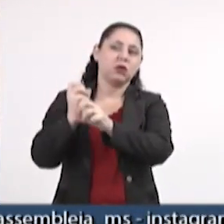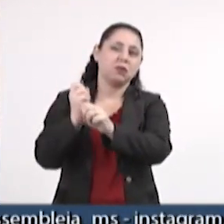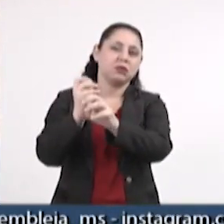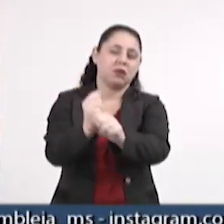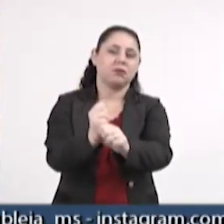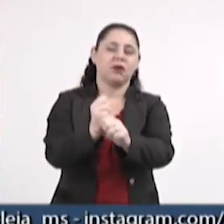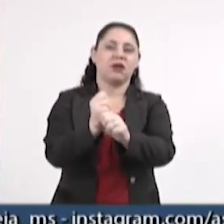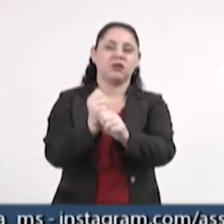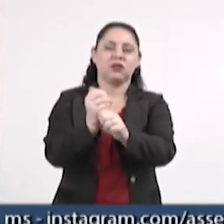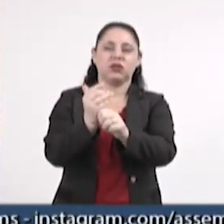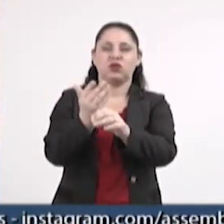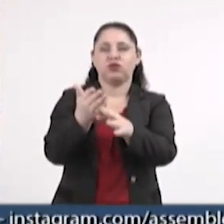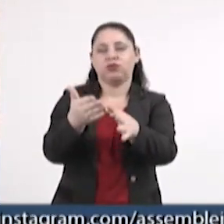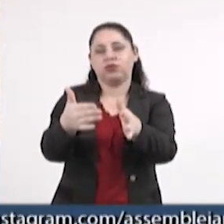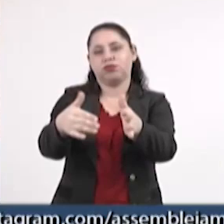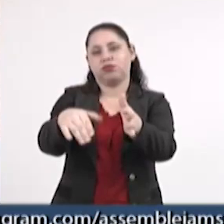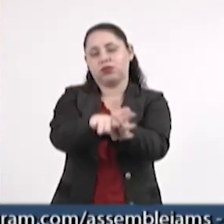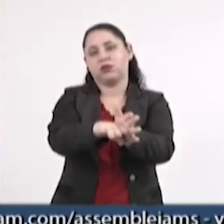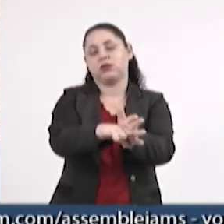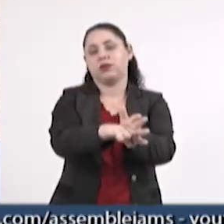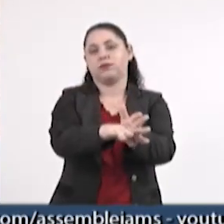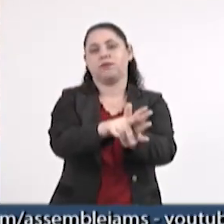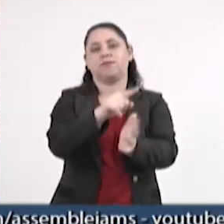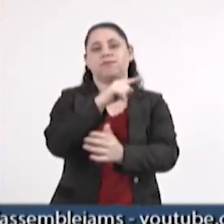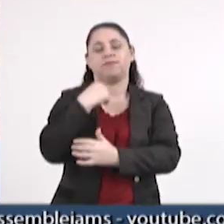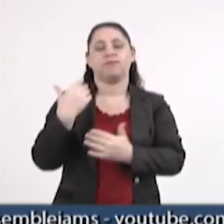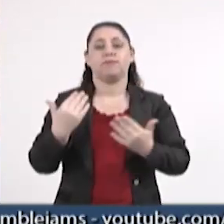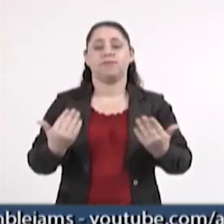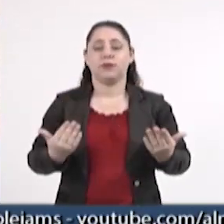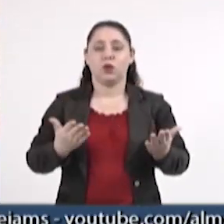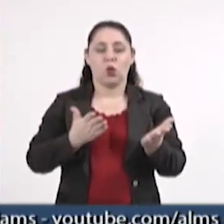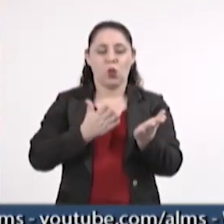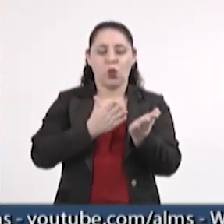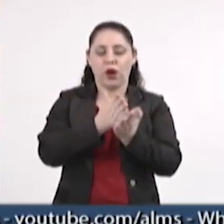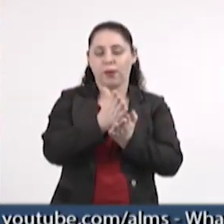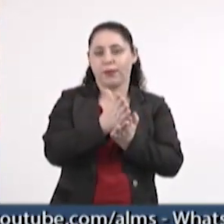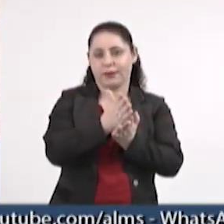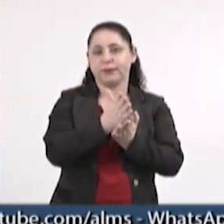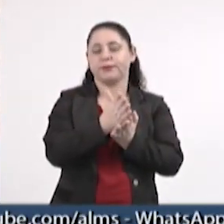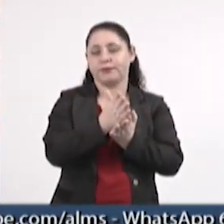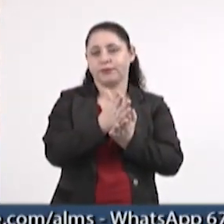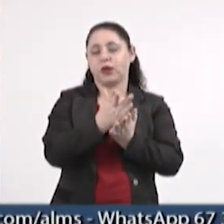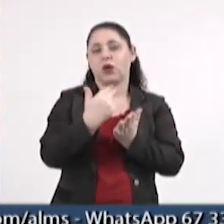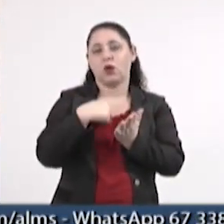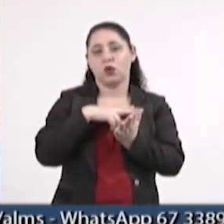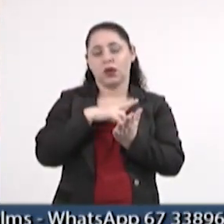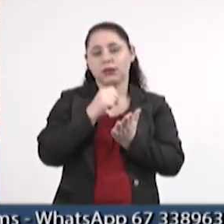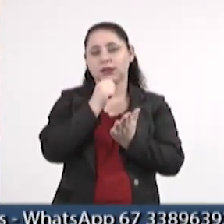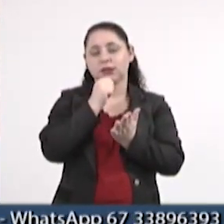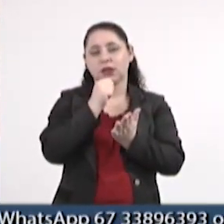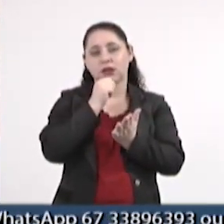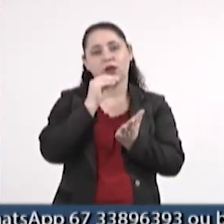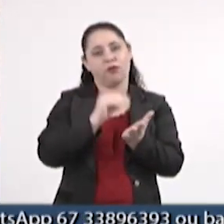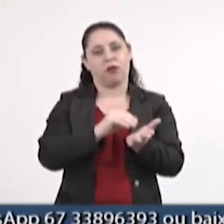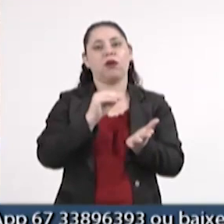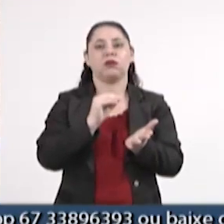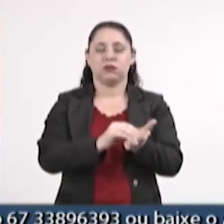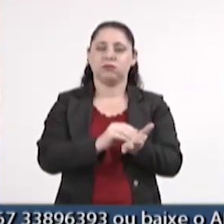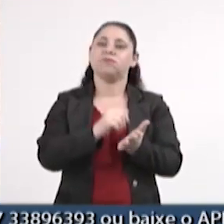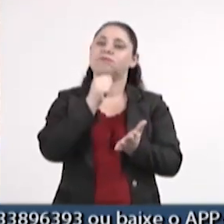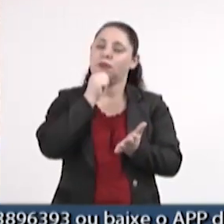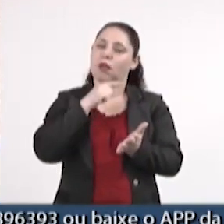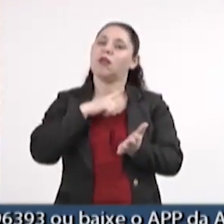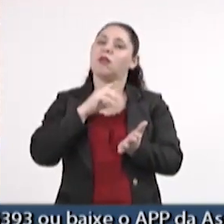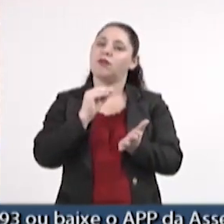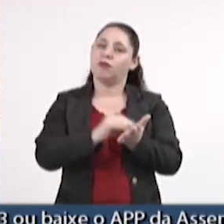até a tragédia final, nesse caminho, nós estamos ainda falhando. Ainda